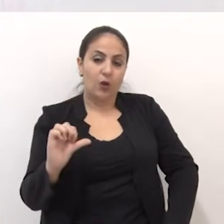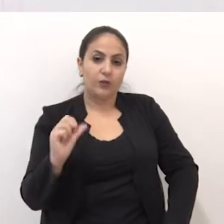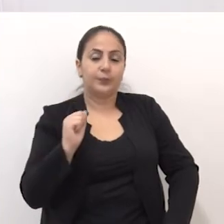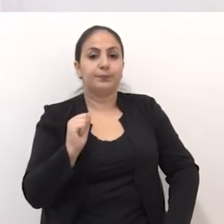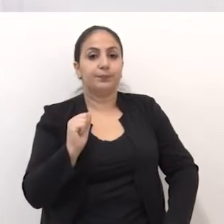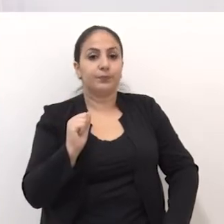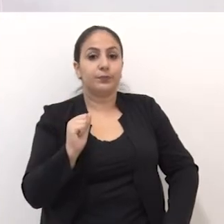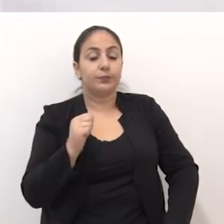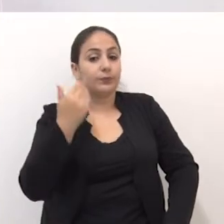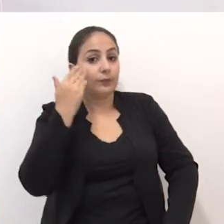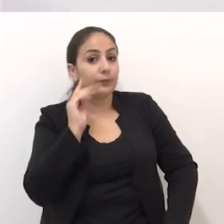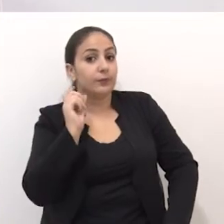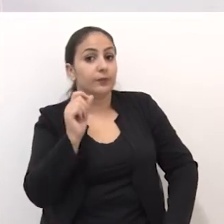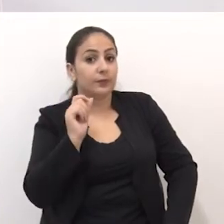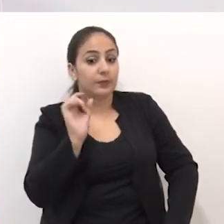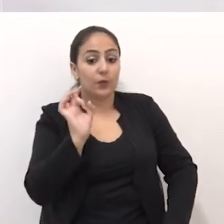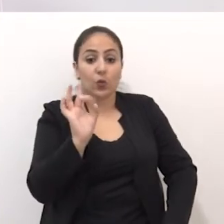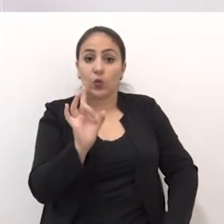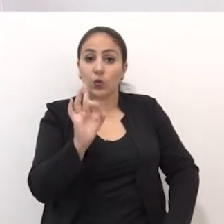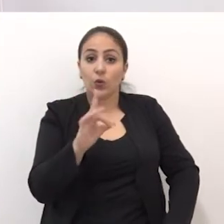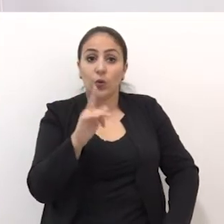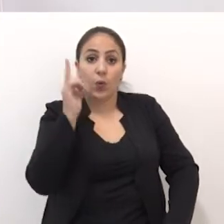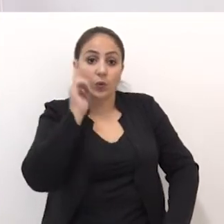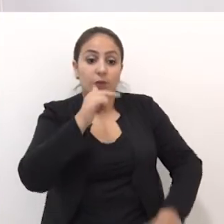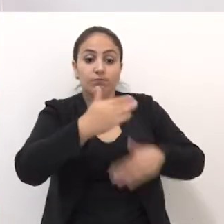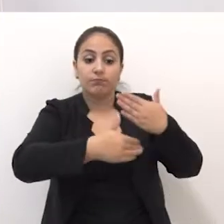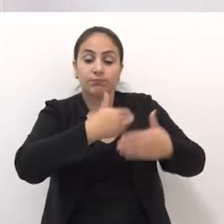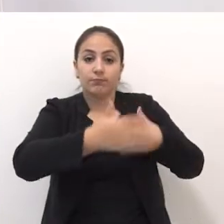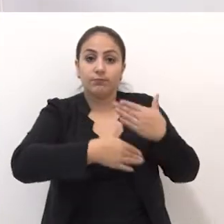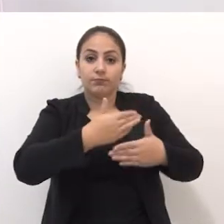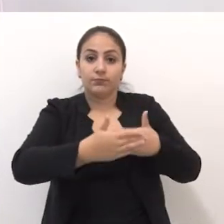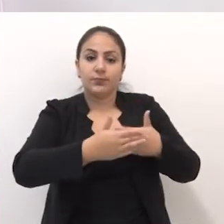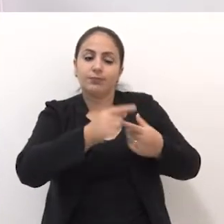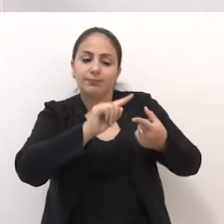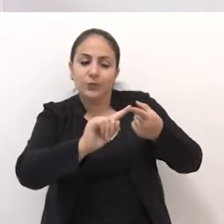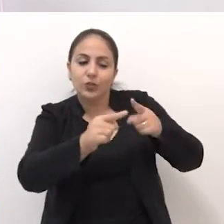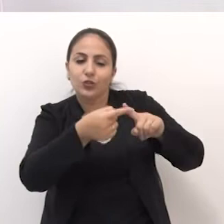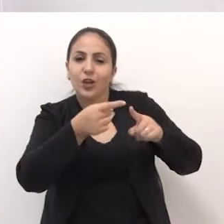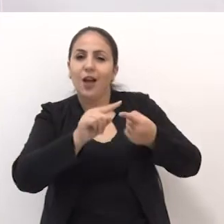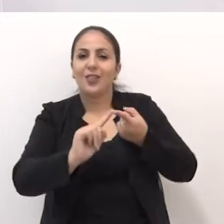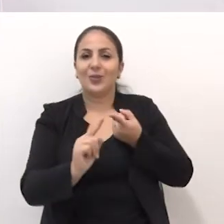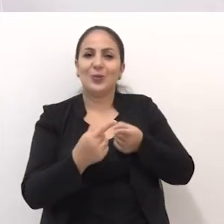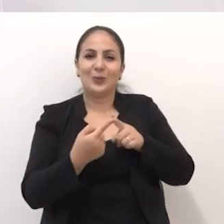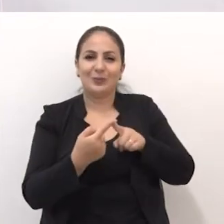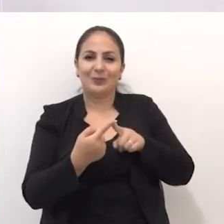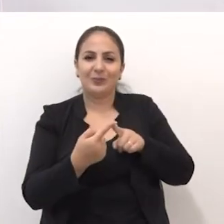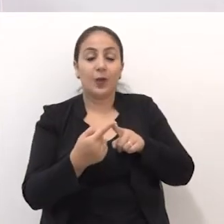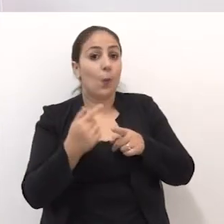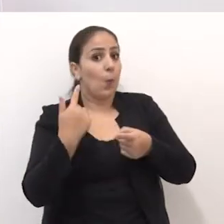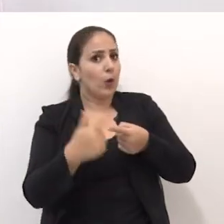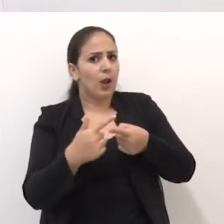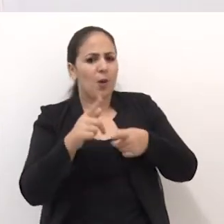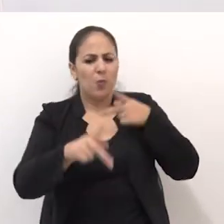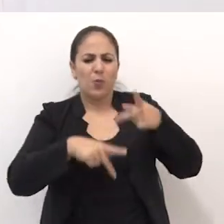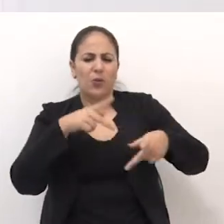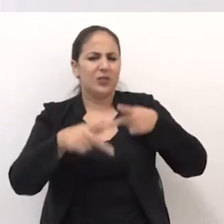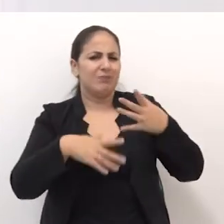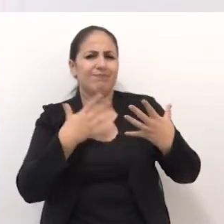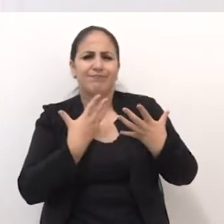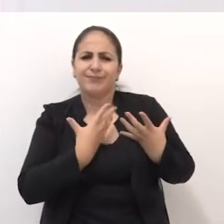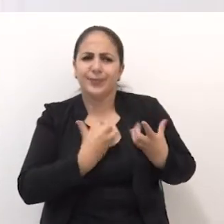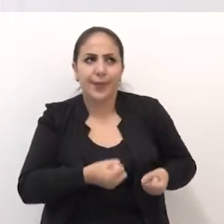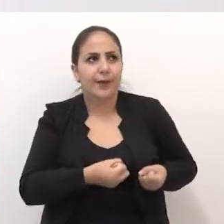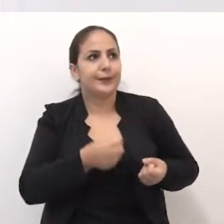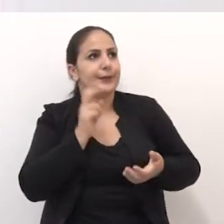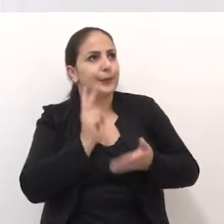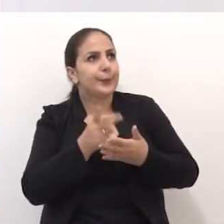Mas entendendo que só há como nós crescermos com diálogo, porque a população está desgostosa, essa velha política